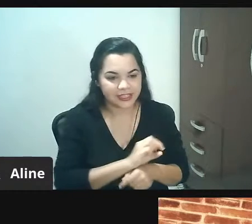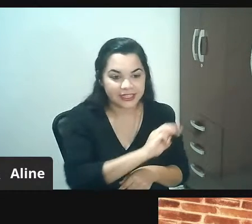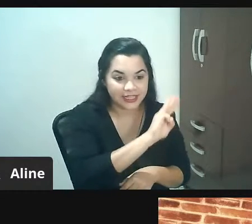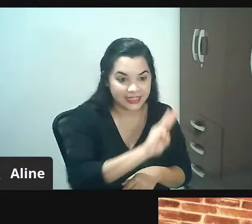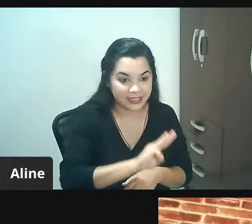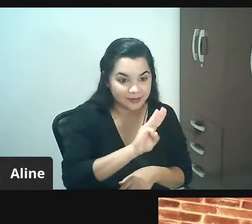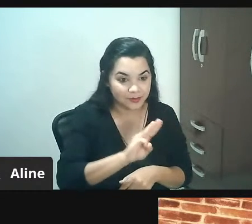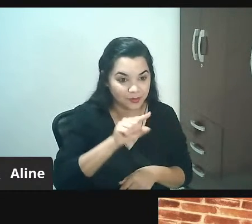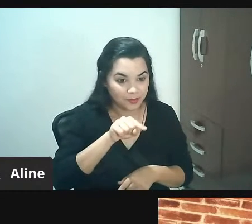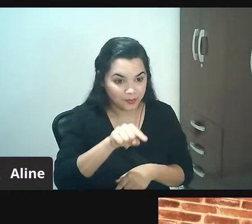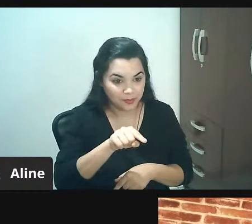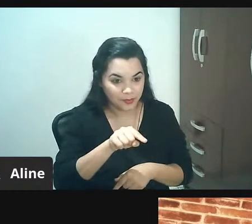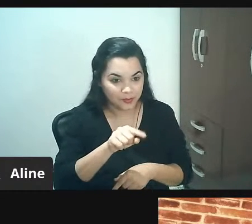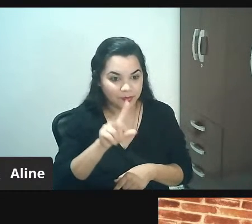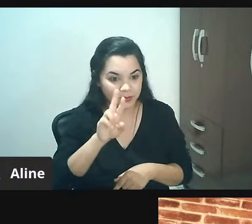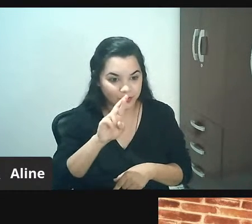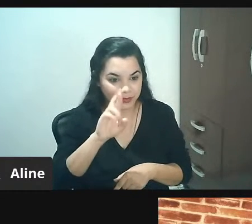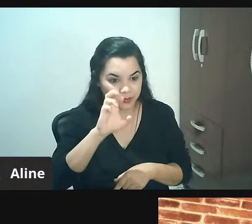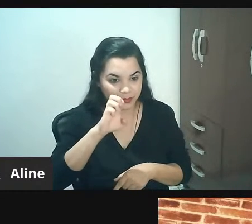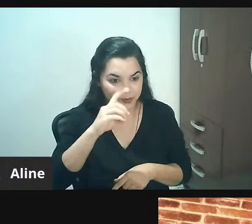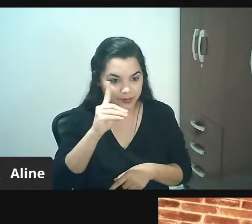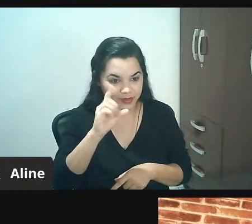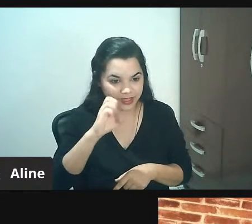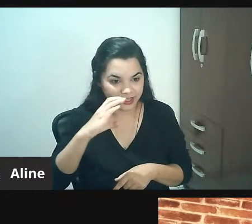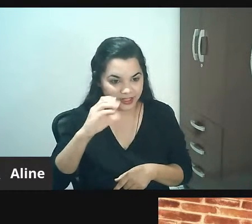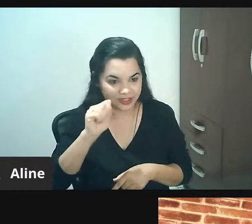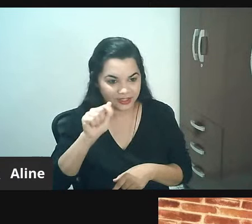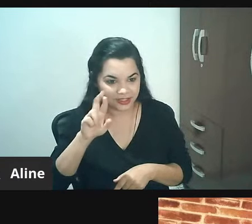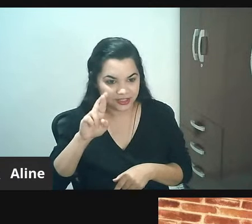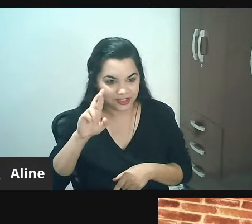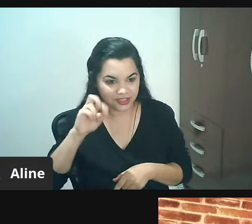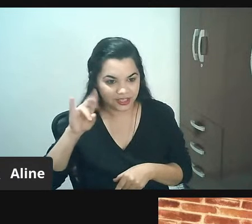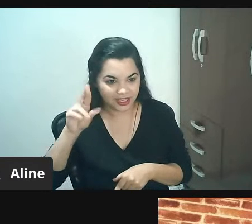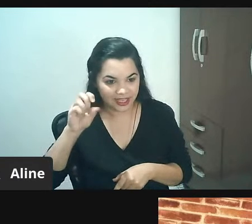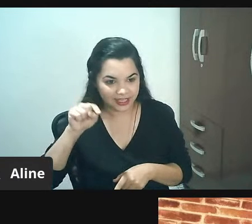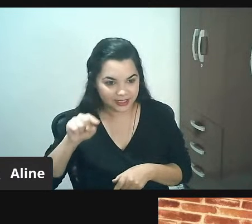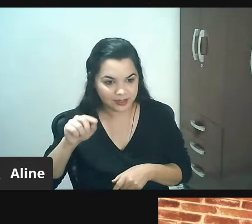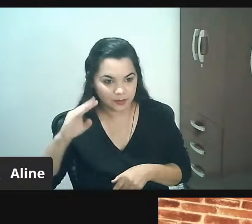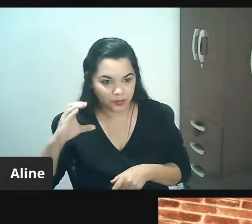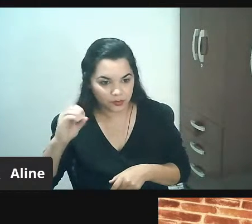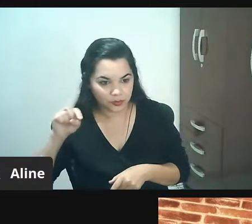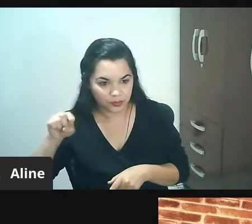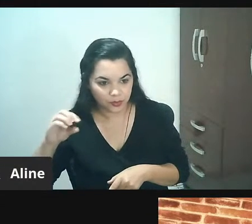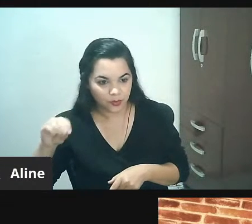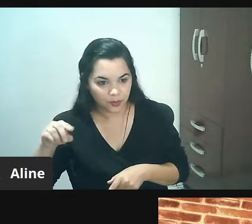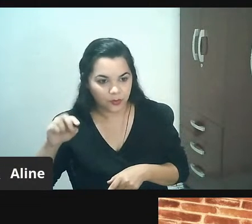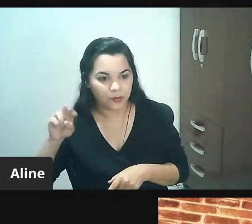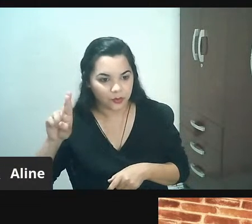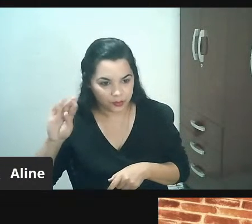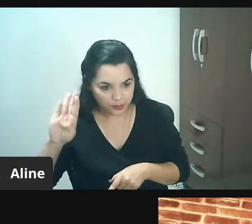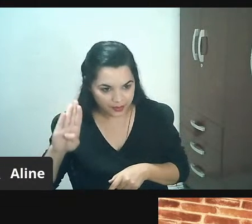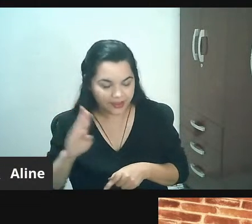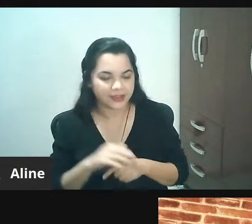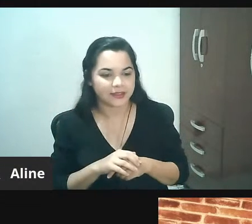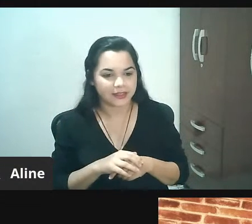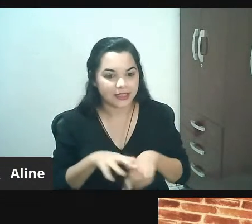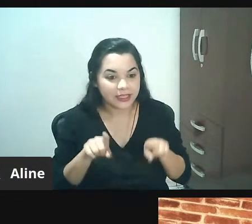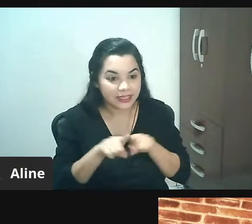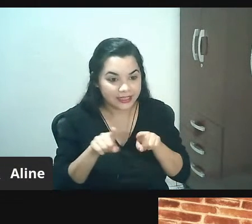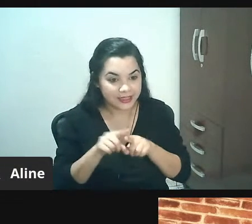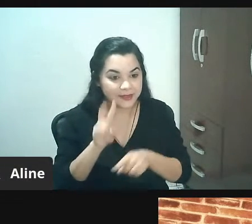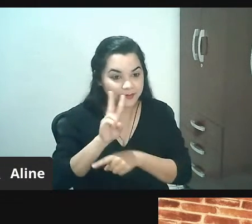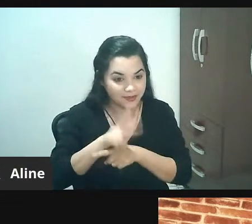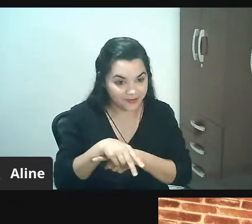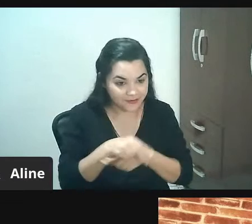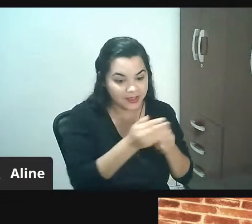.rededecarreiras.com.br. Conte também com o Rede de Carreiras para as vagas temporárias